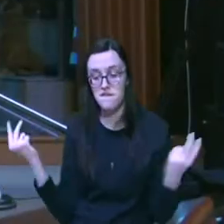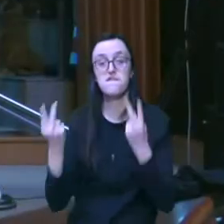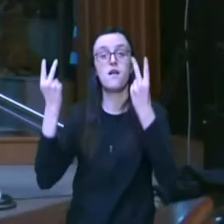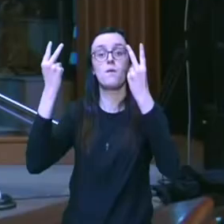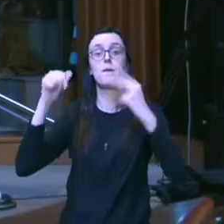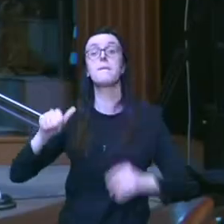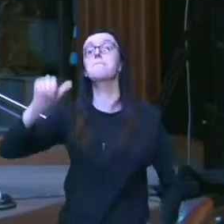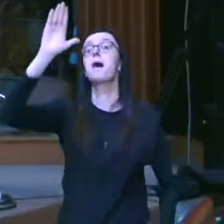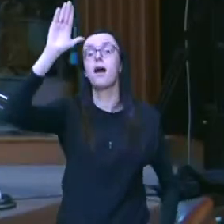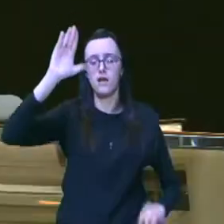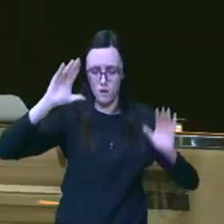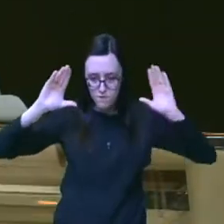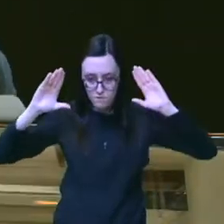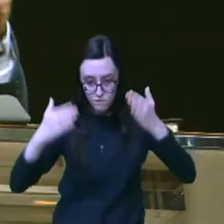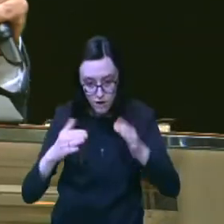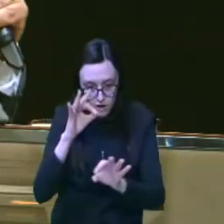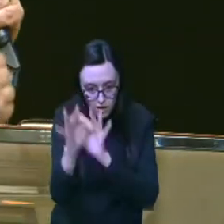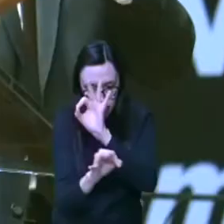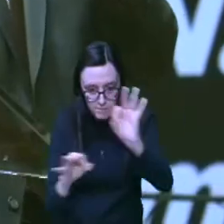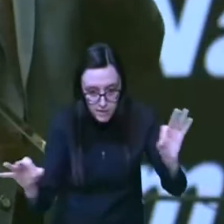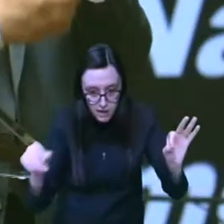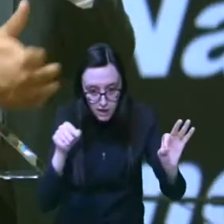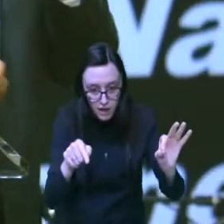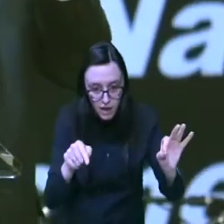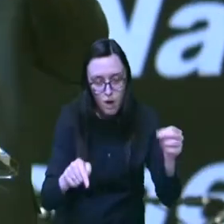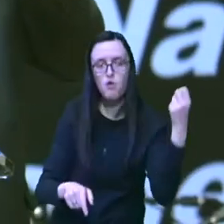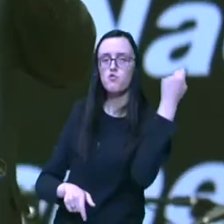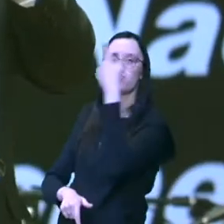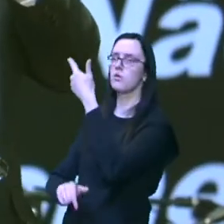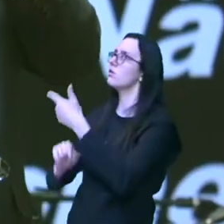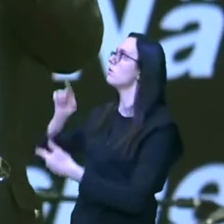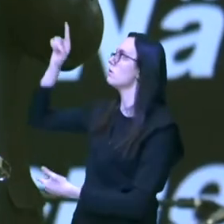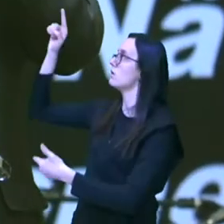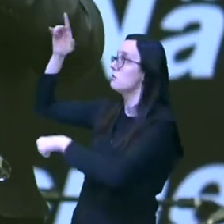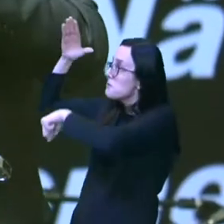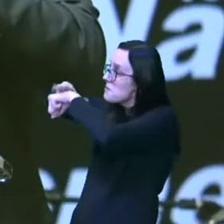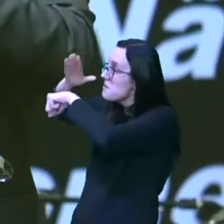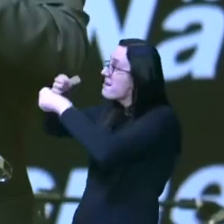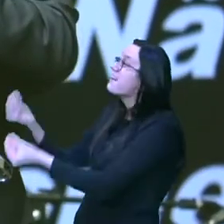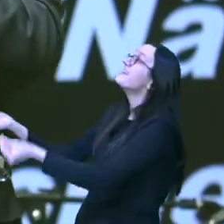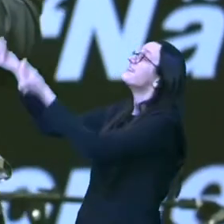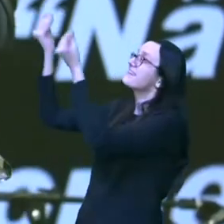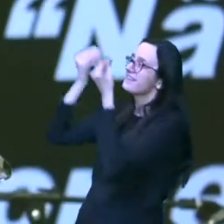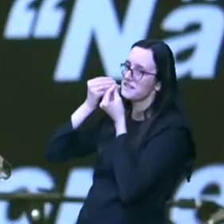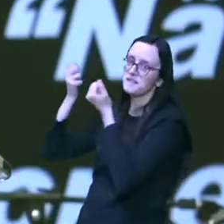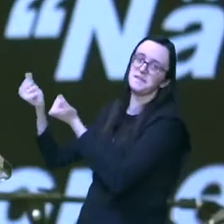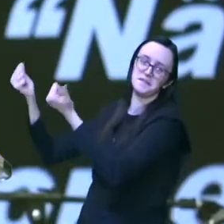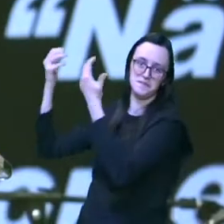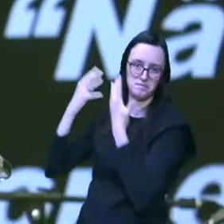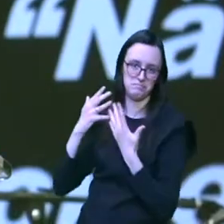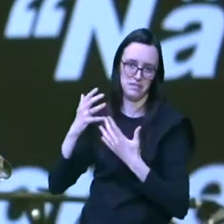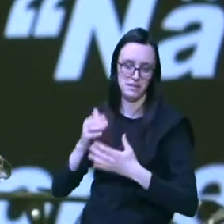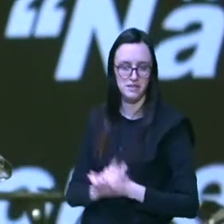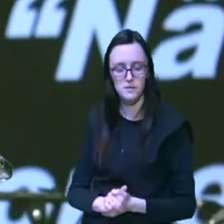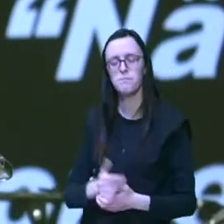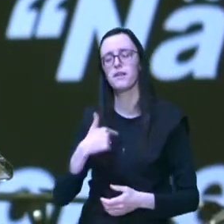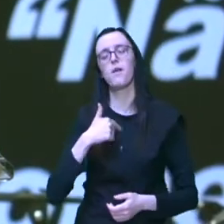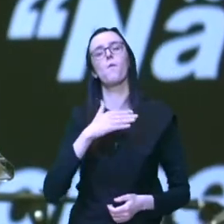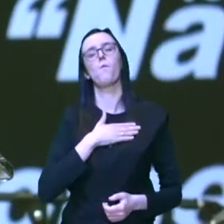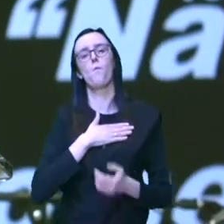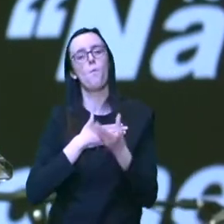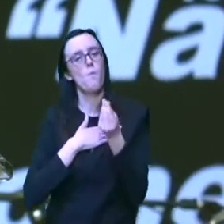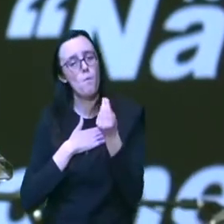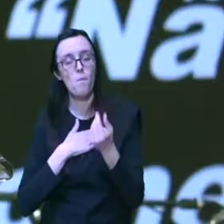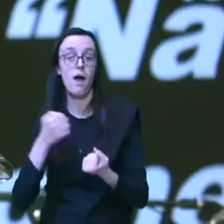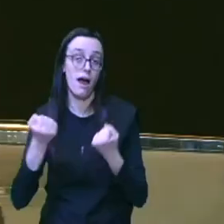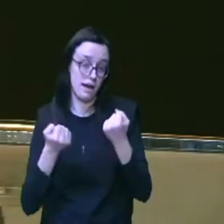muito mais ou focar muito mais na bênção do que no abençoador eu gosto muito de